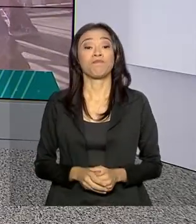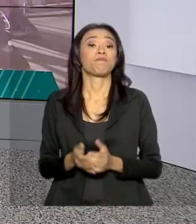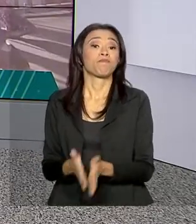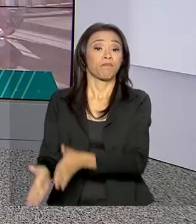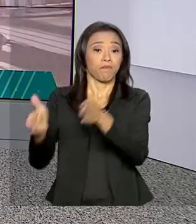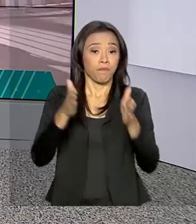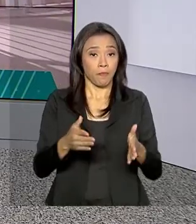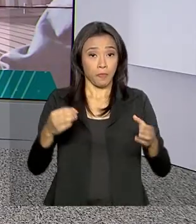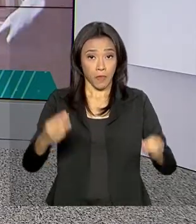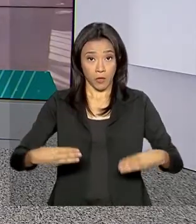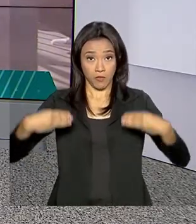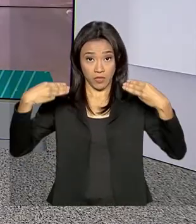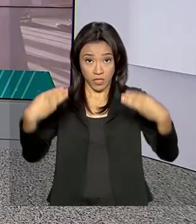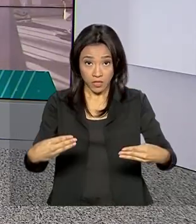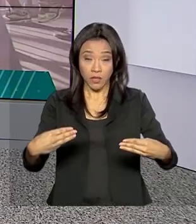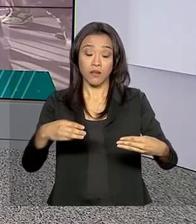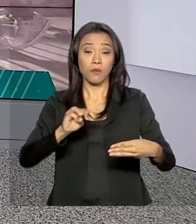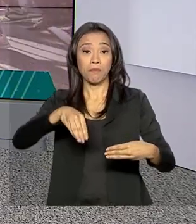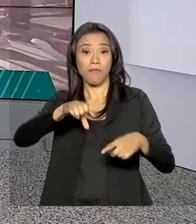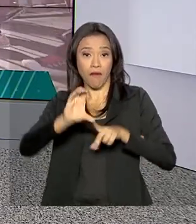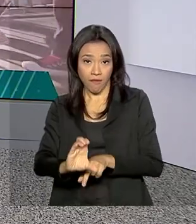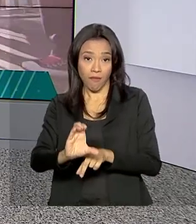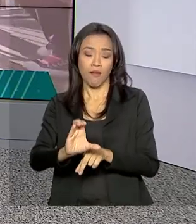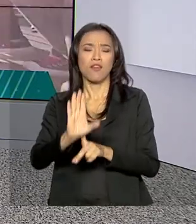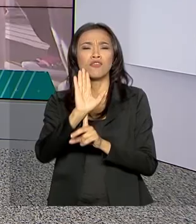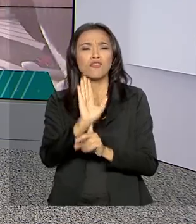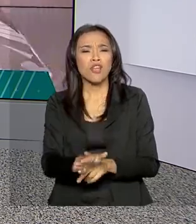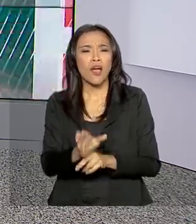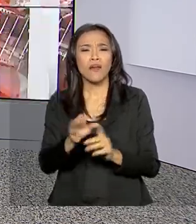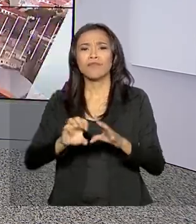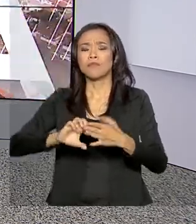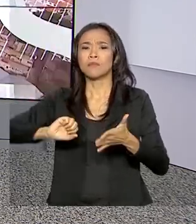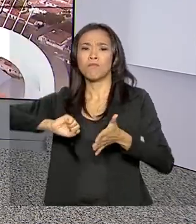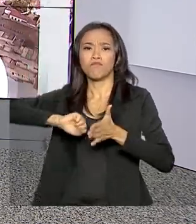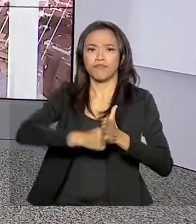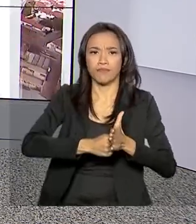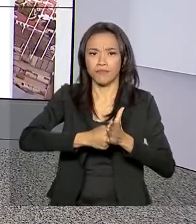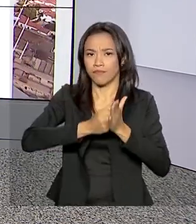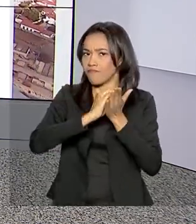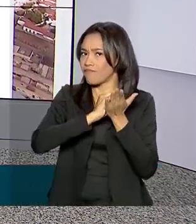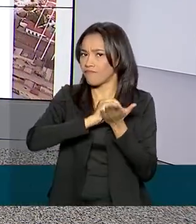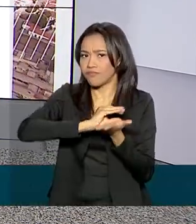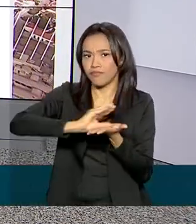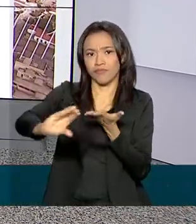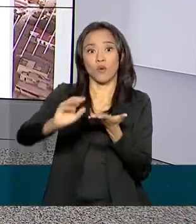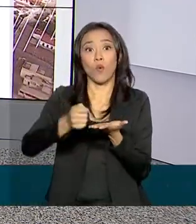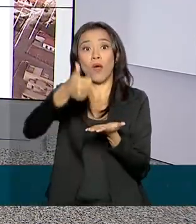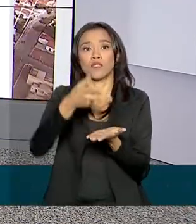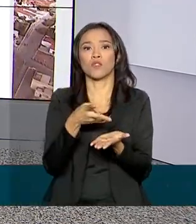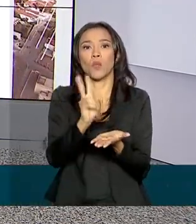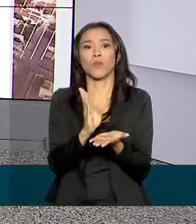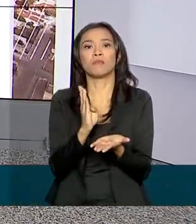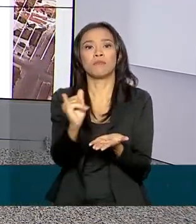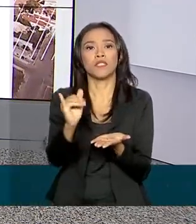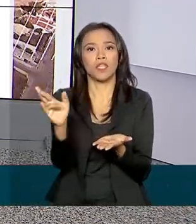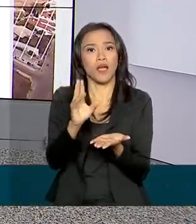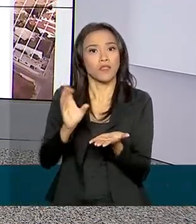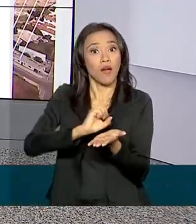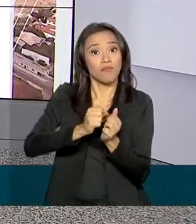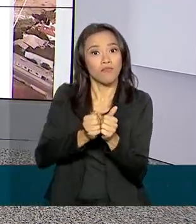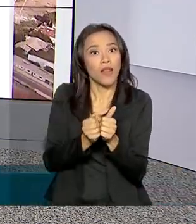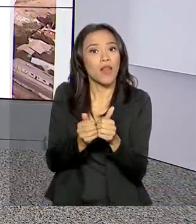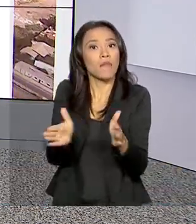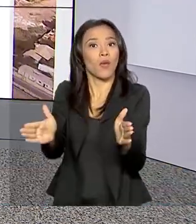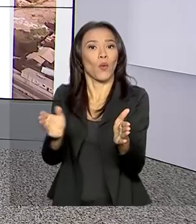Ministério da Educação anunciou nesta segunda-feira o desbloqueio de quase 2 bilhões de reais. Esse montante faz